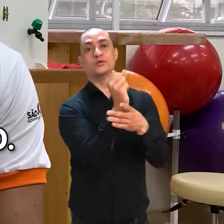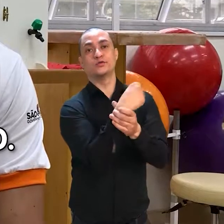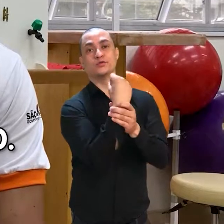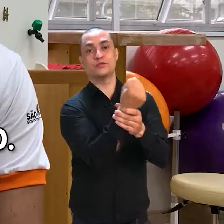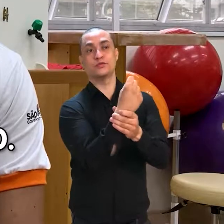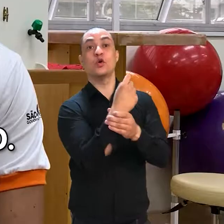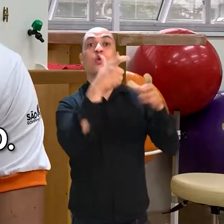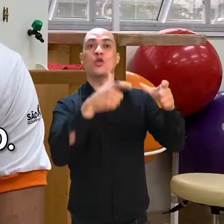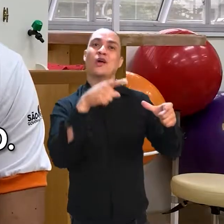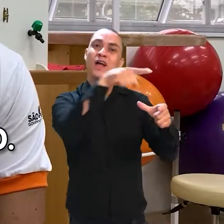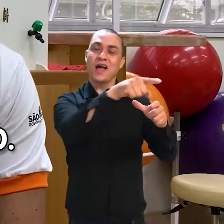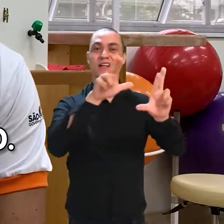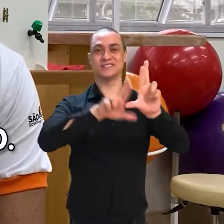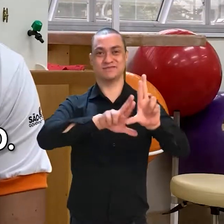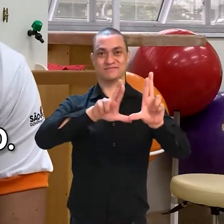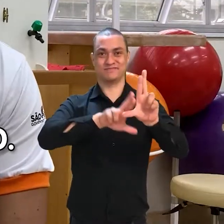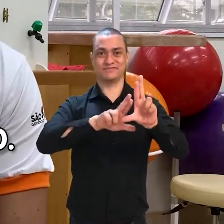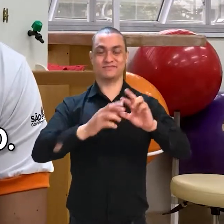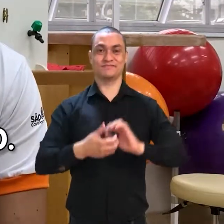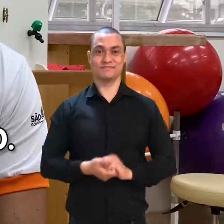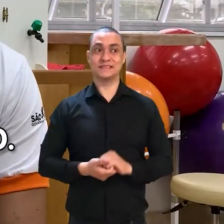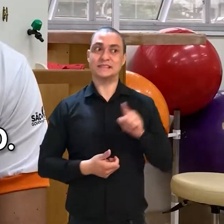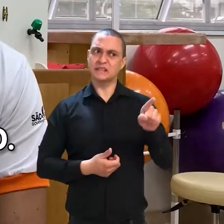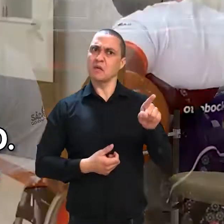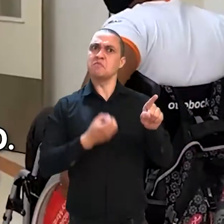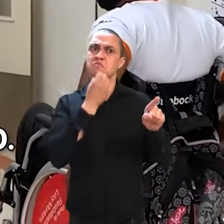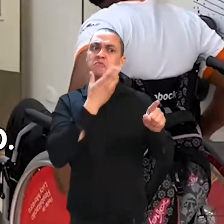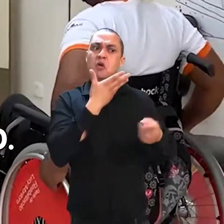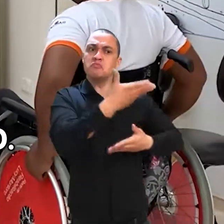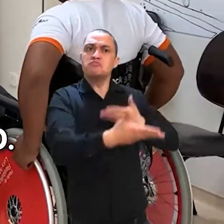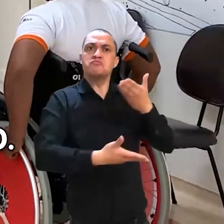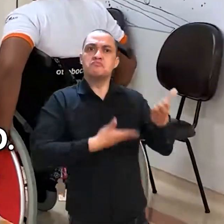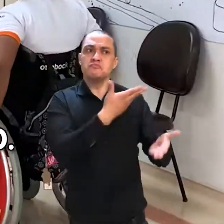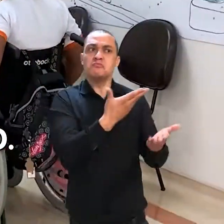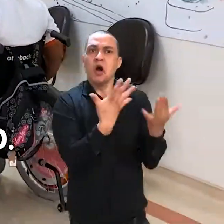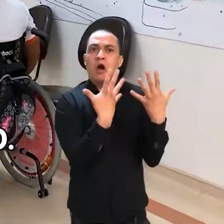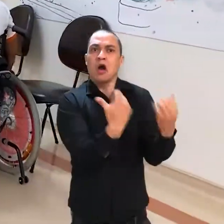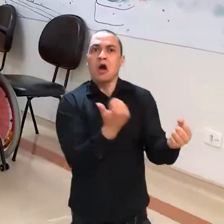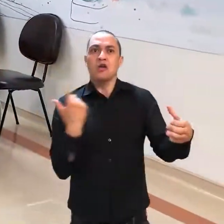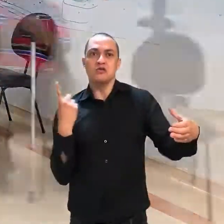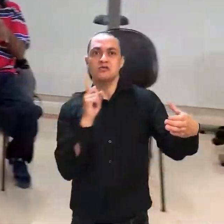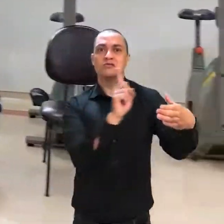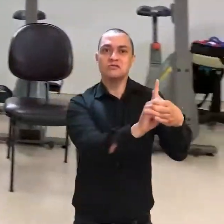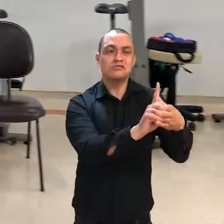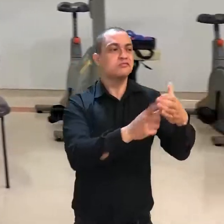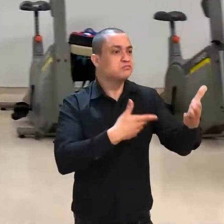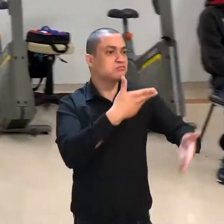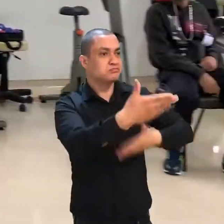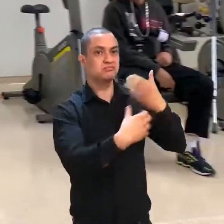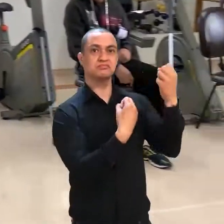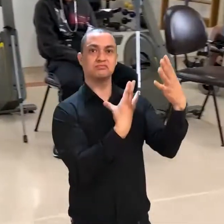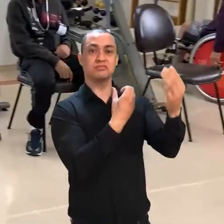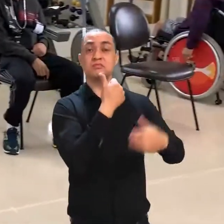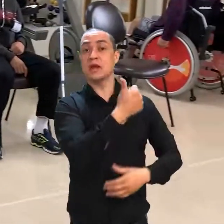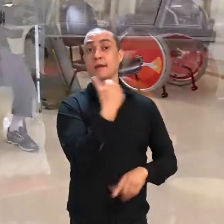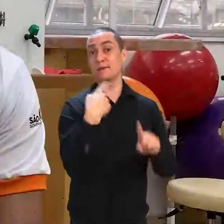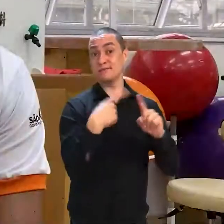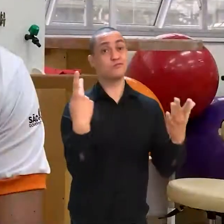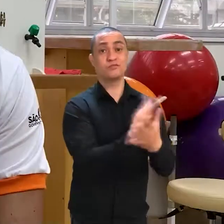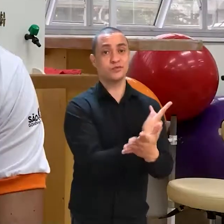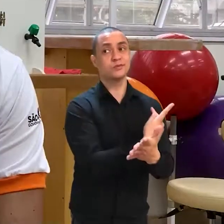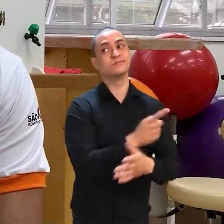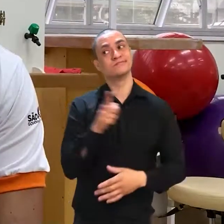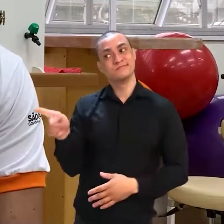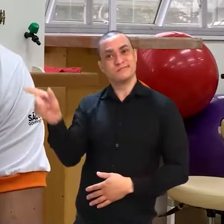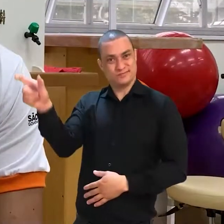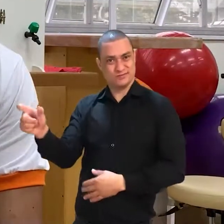Onde eu conheci a Rede Lúcio Montoro e fui muito bem tratado, muito bem acolhido. E tudo isso porque